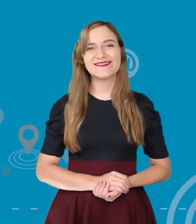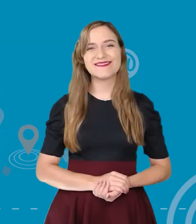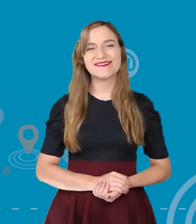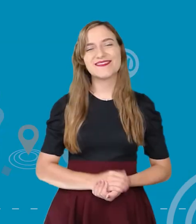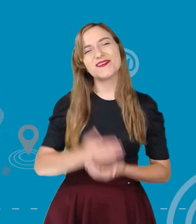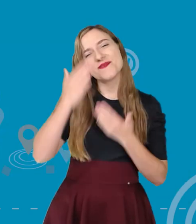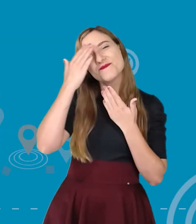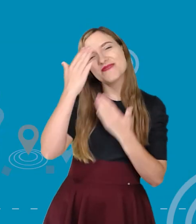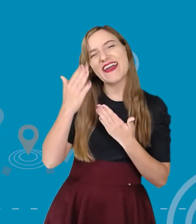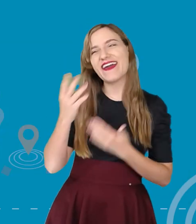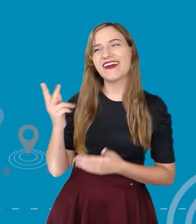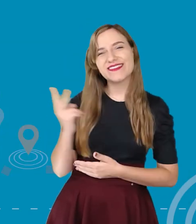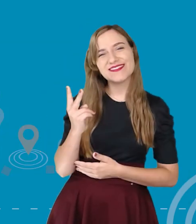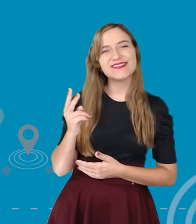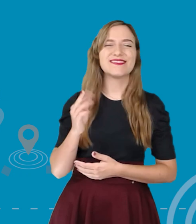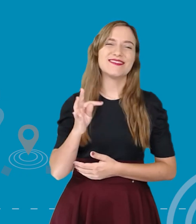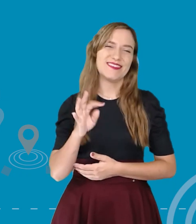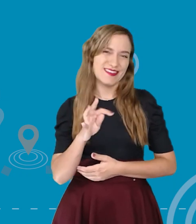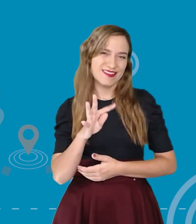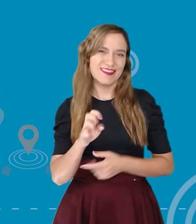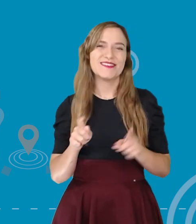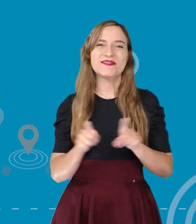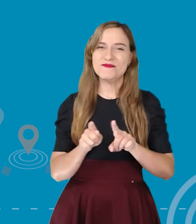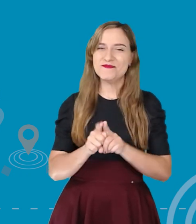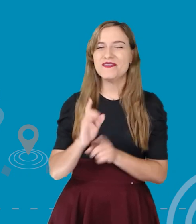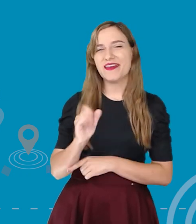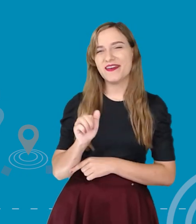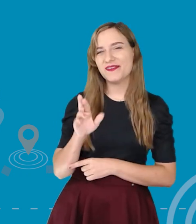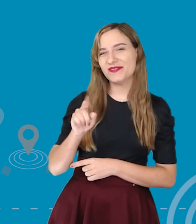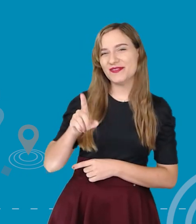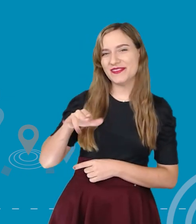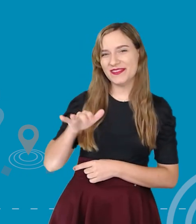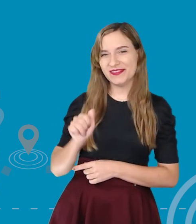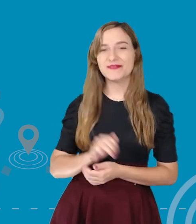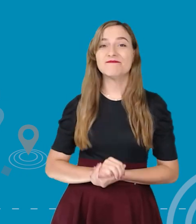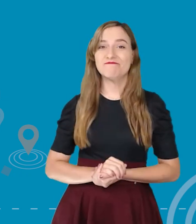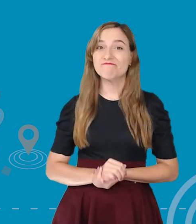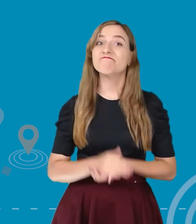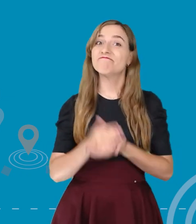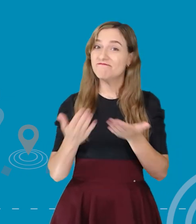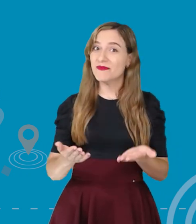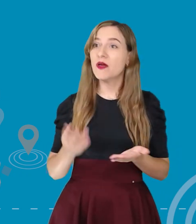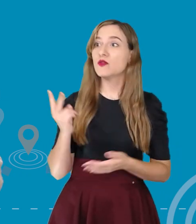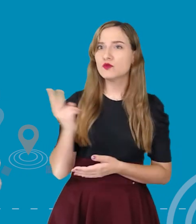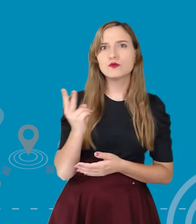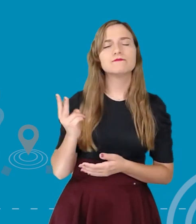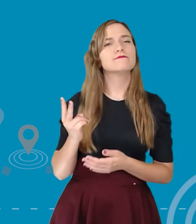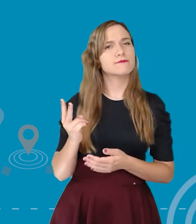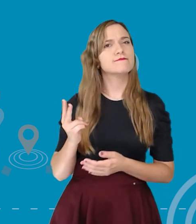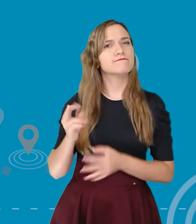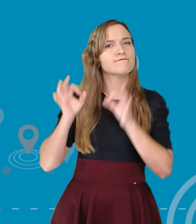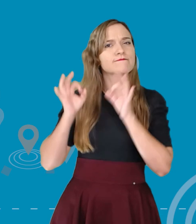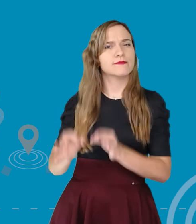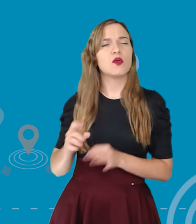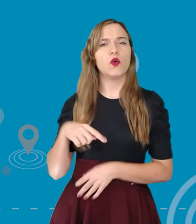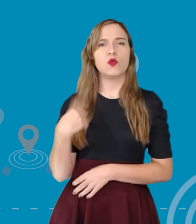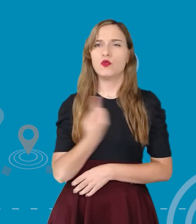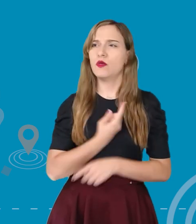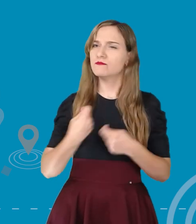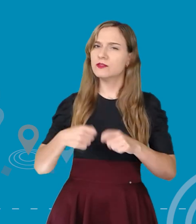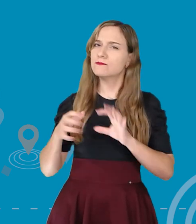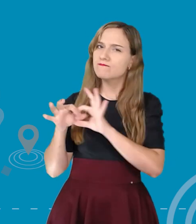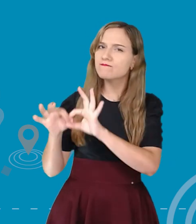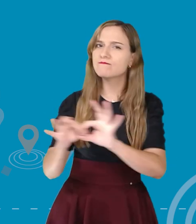Obrigada, Tetê. Obrigada, Carolina. E sim, meninas, vamos juntas fazer a